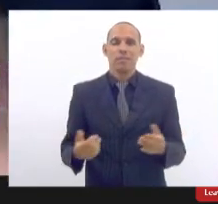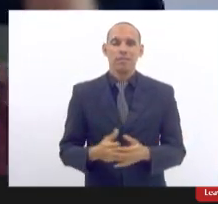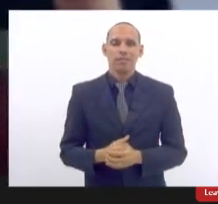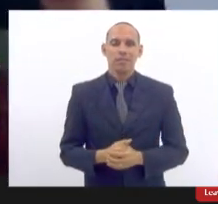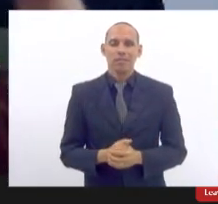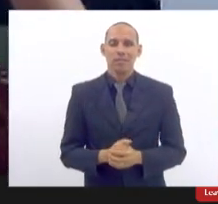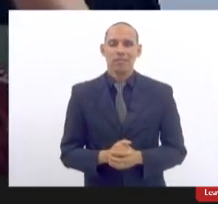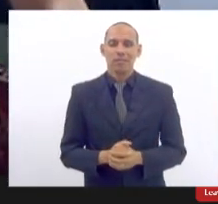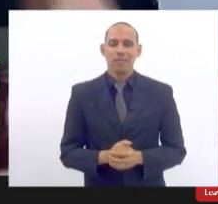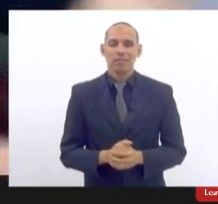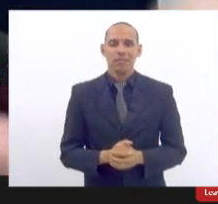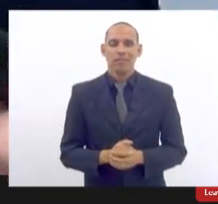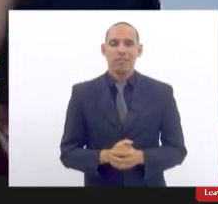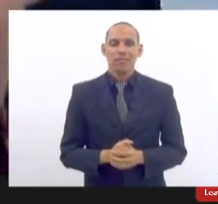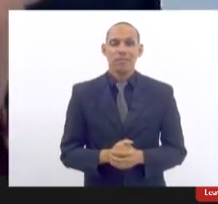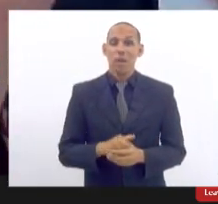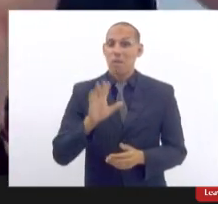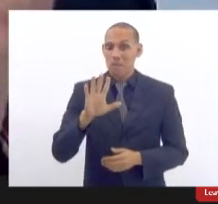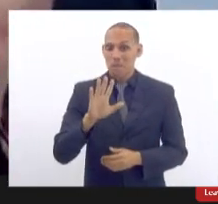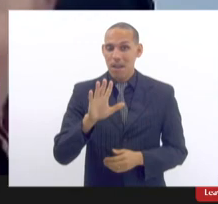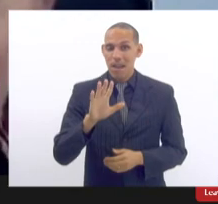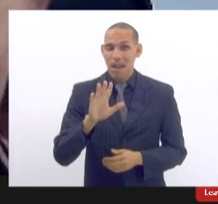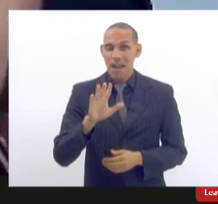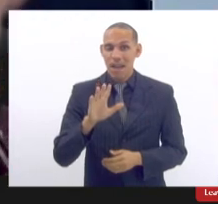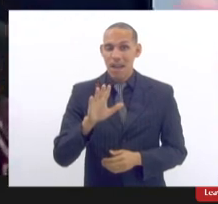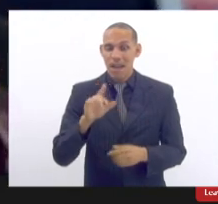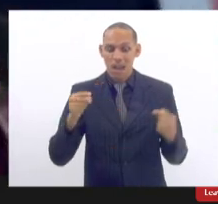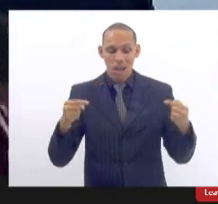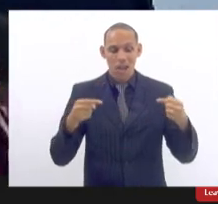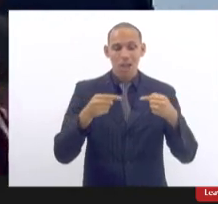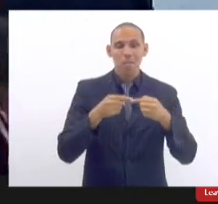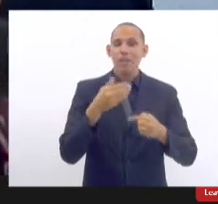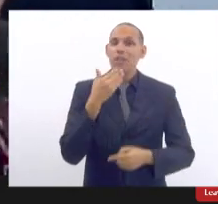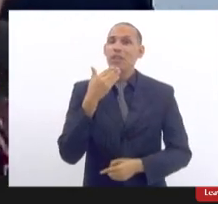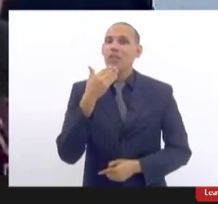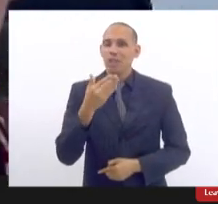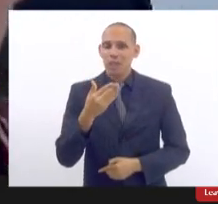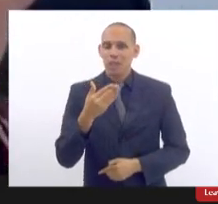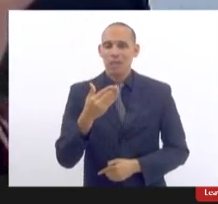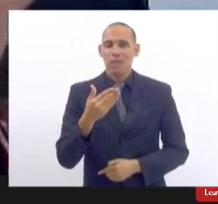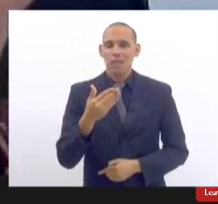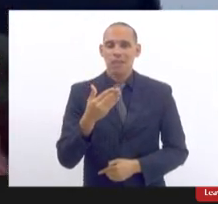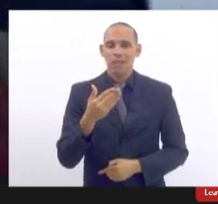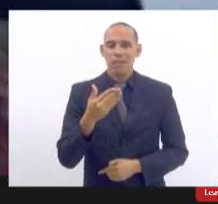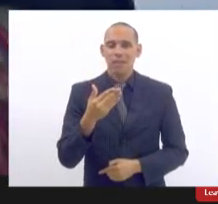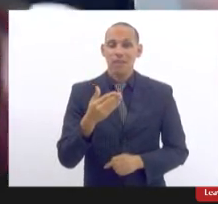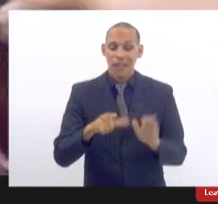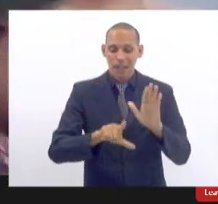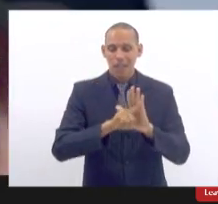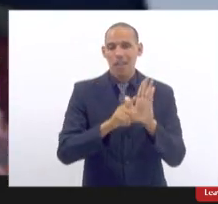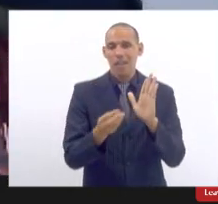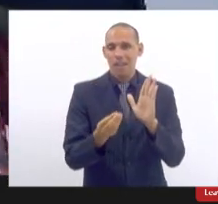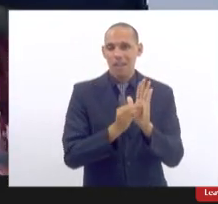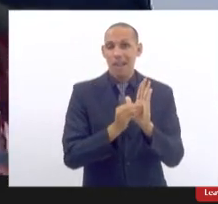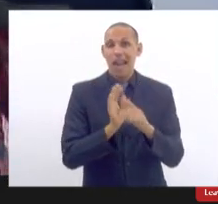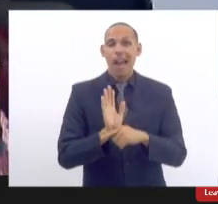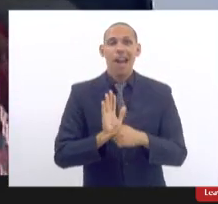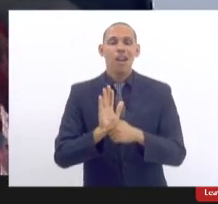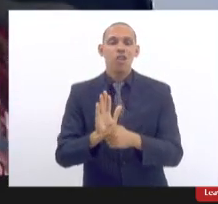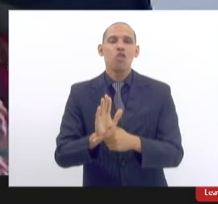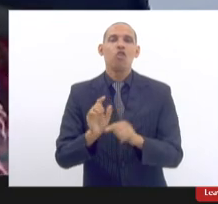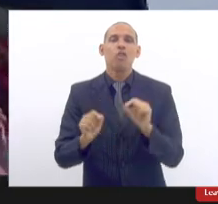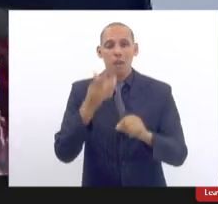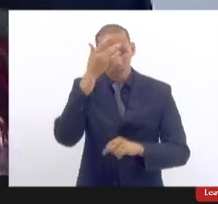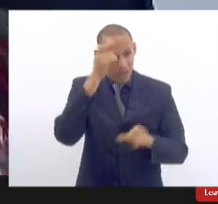mas essa classificação legal da natureza do problema ajuda as